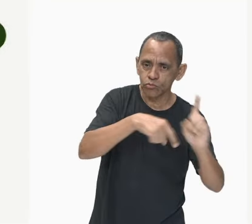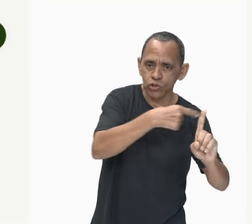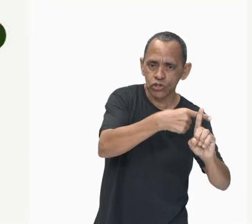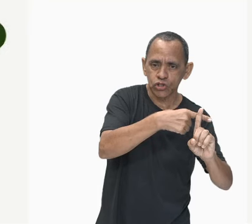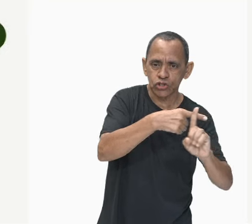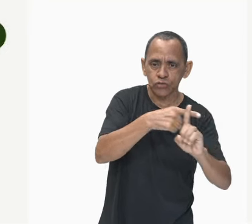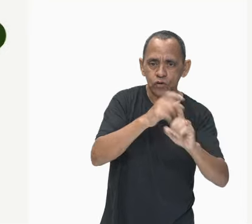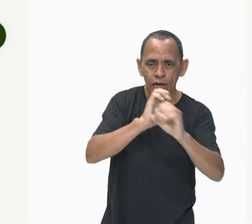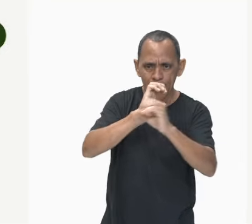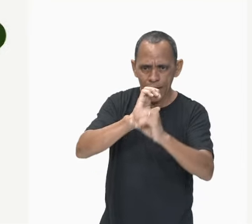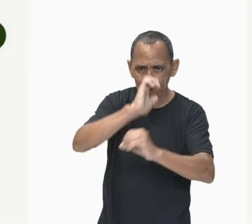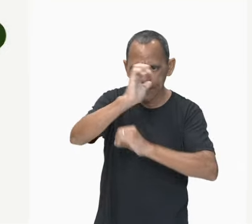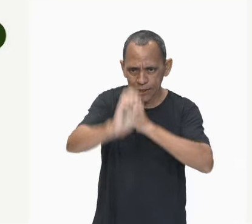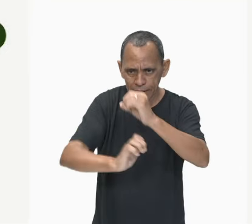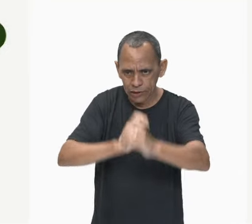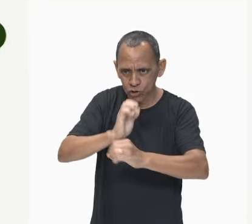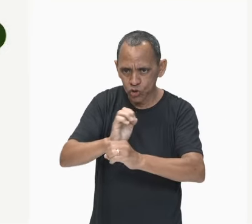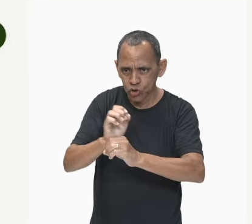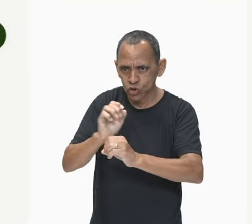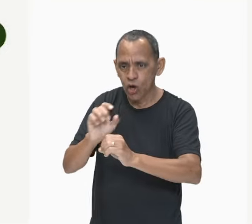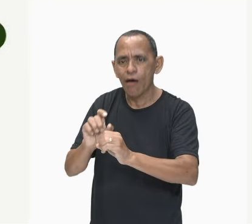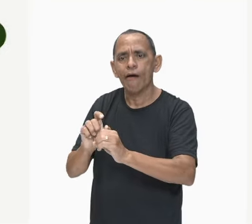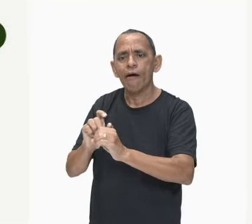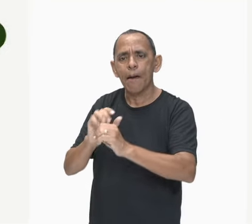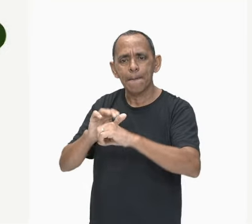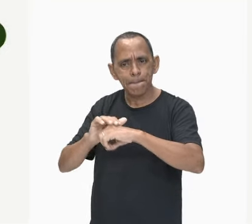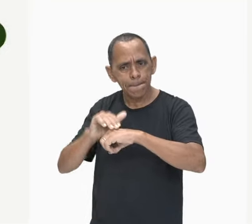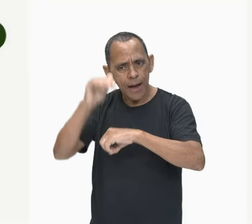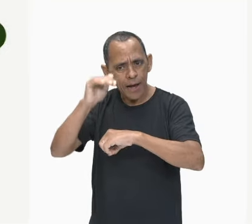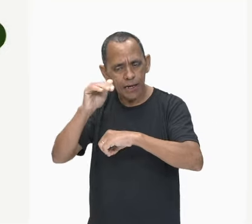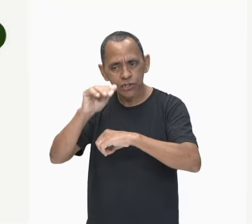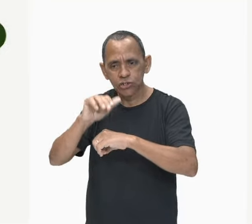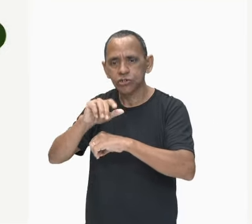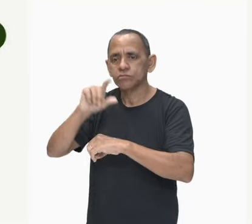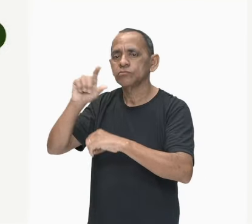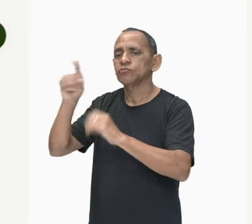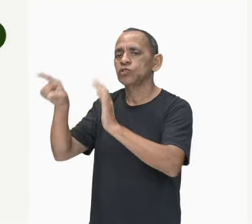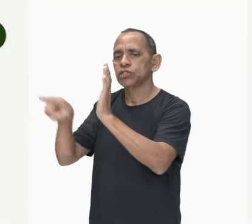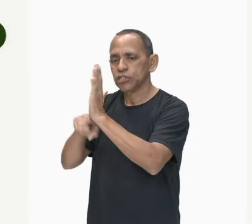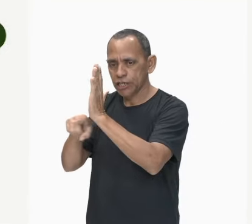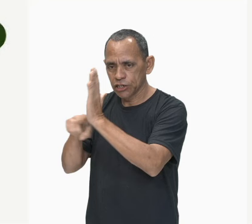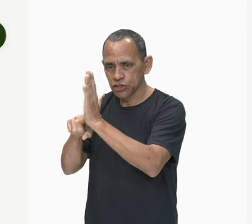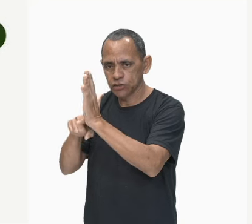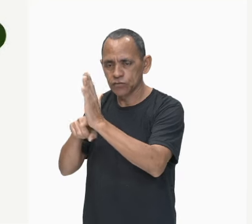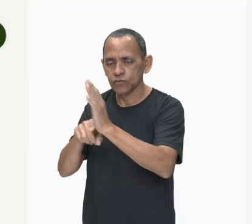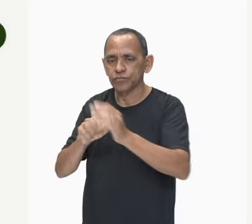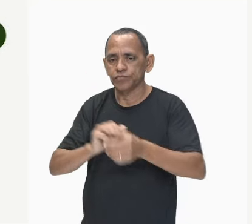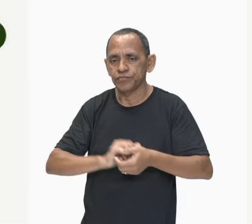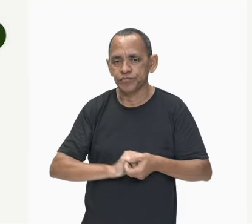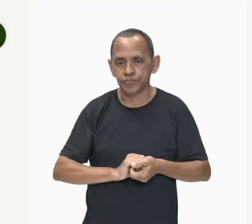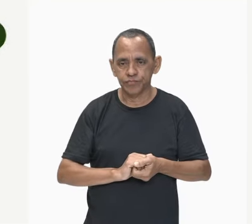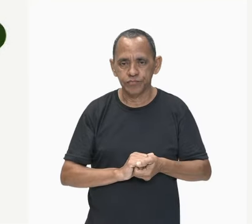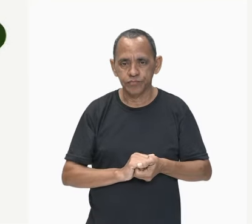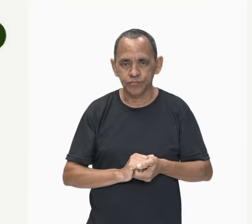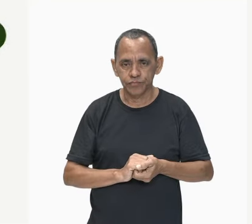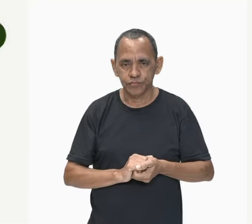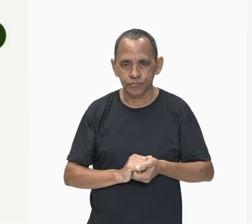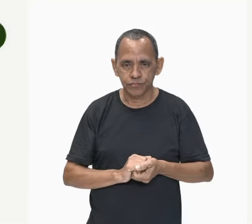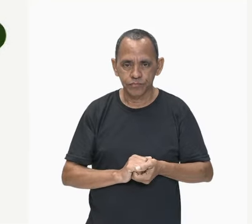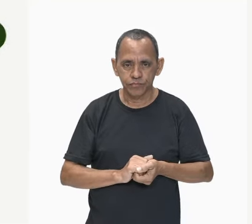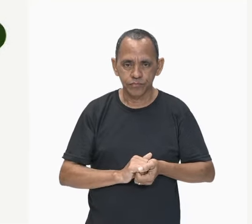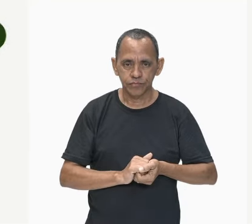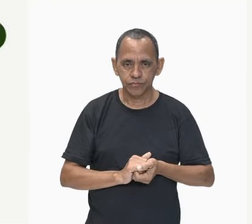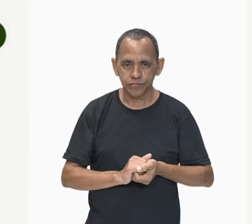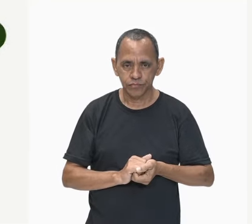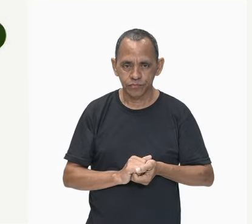se o número de prótons for maior que o número de elétrons, você tem o número de prótons maior